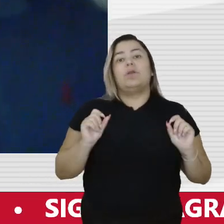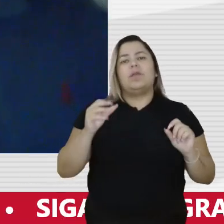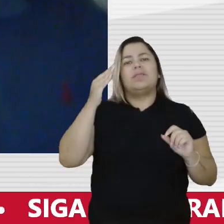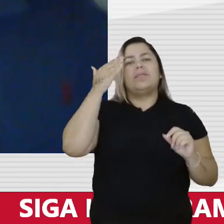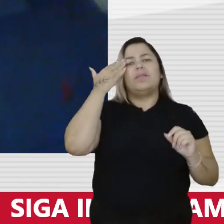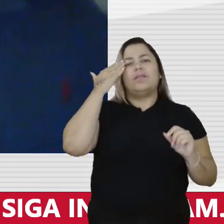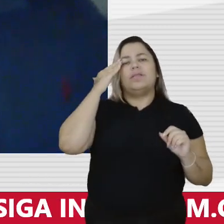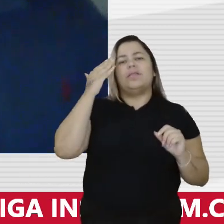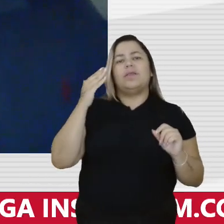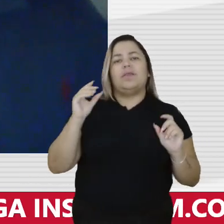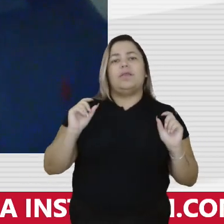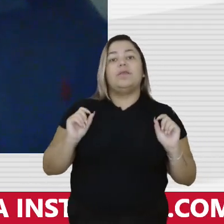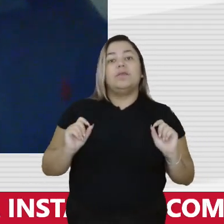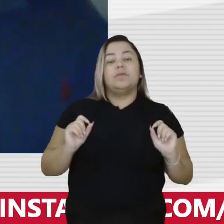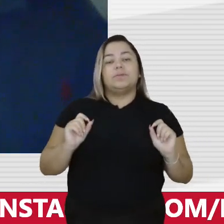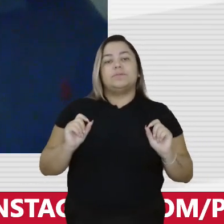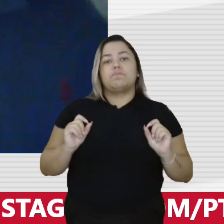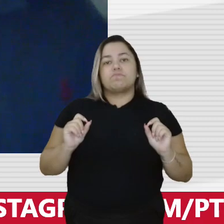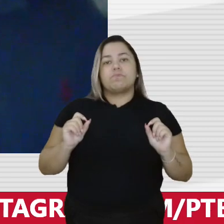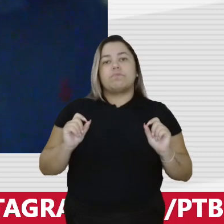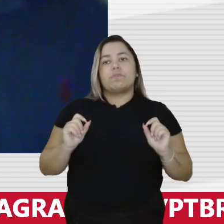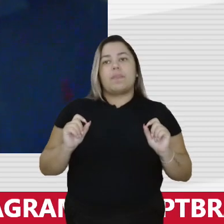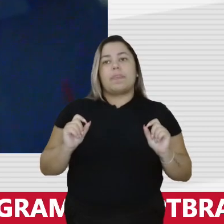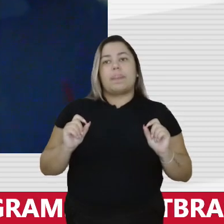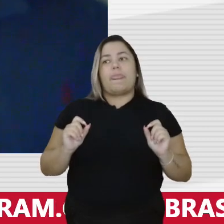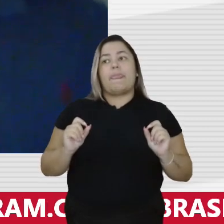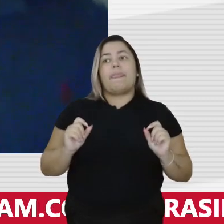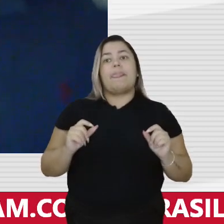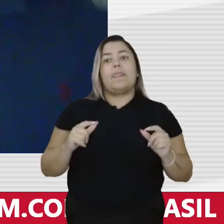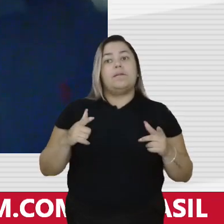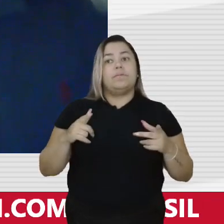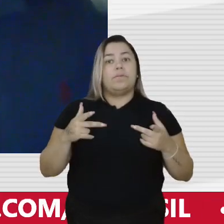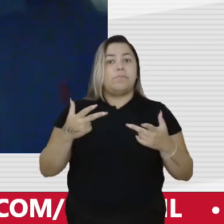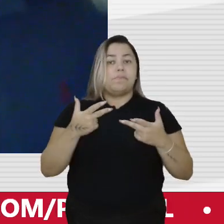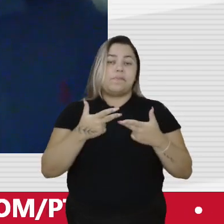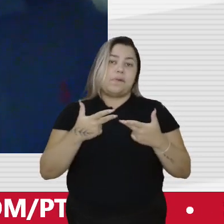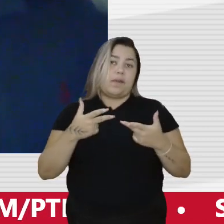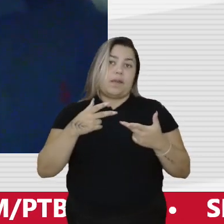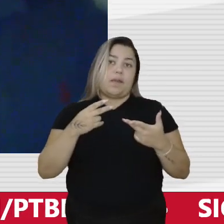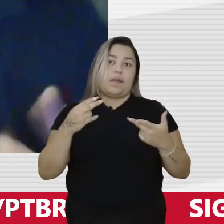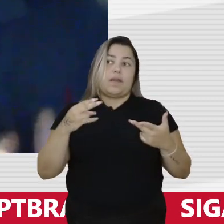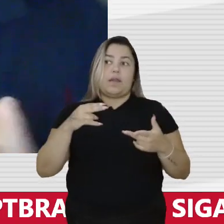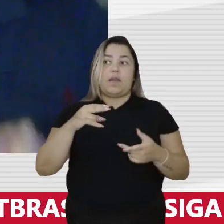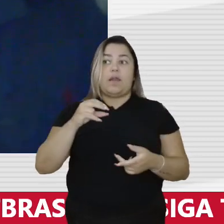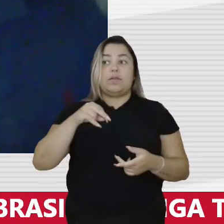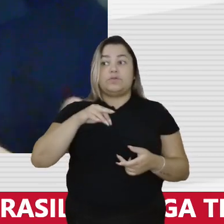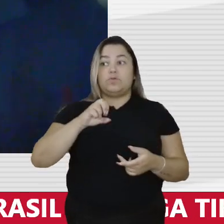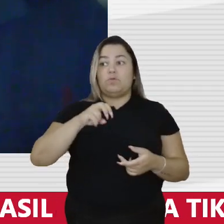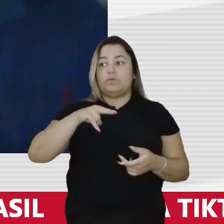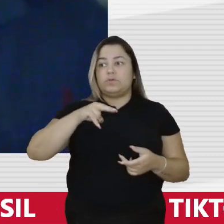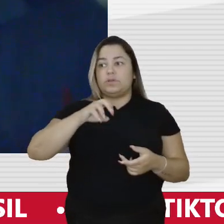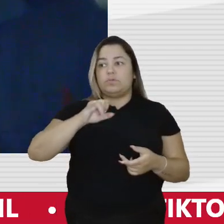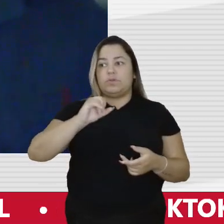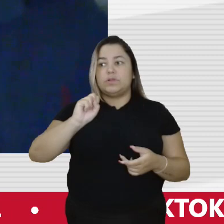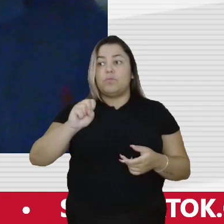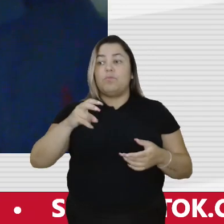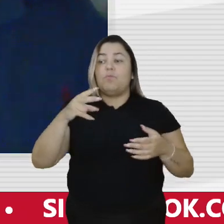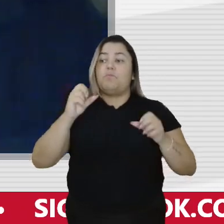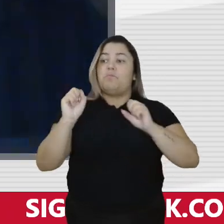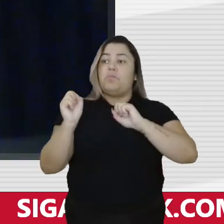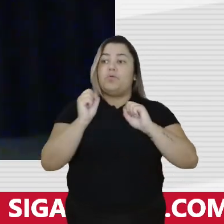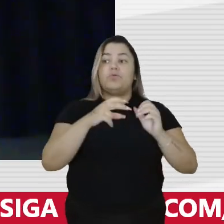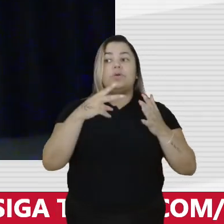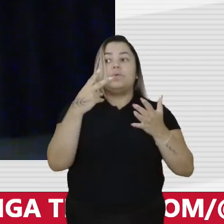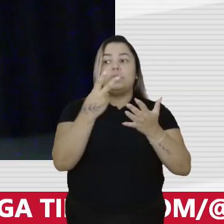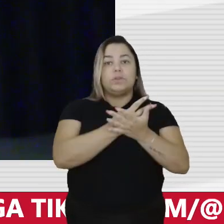que as consequências que podem gerar o estudo